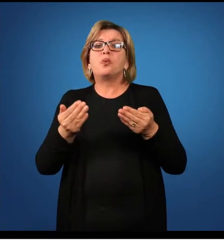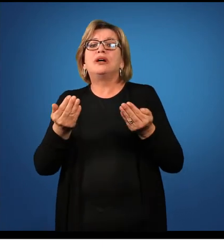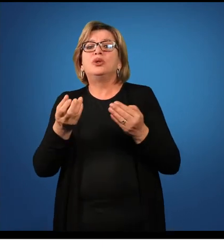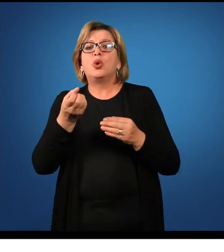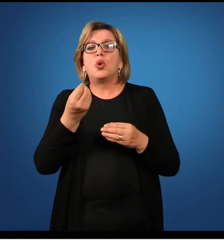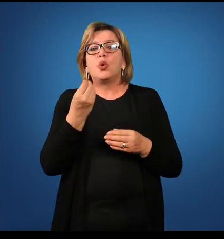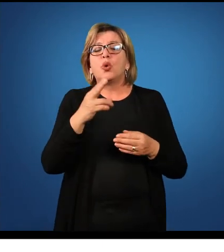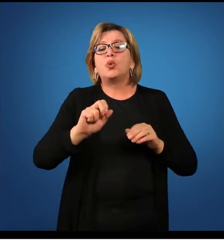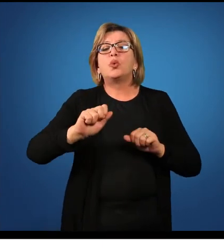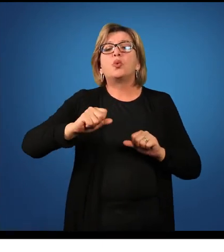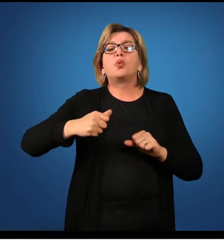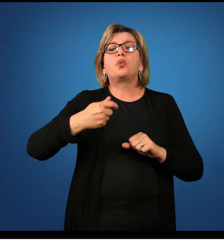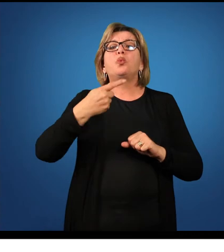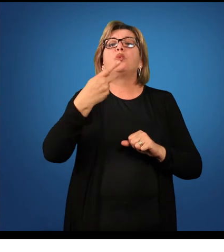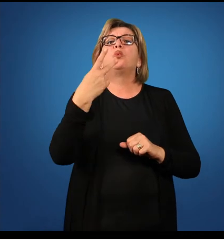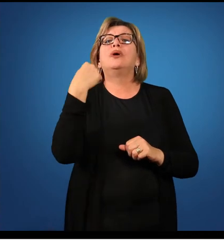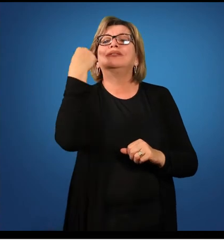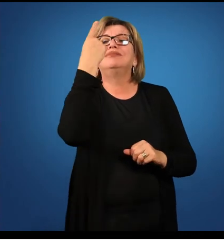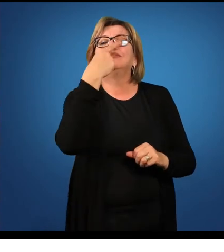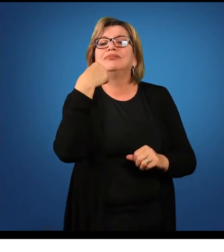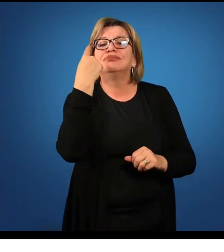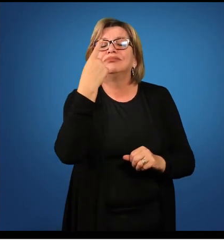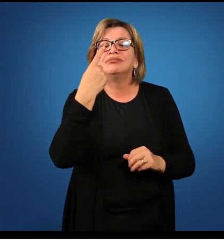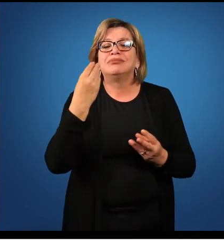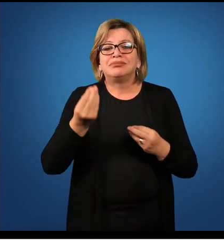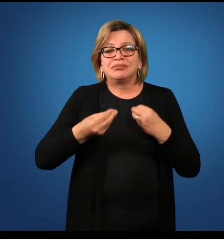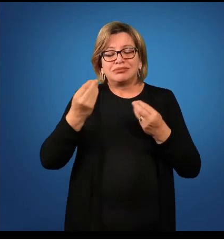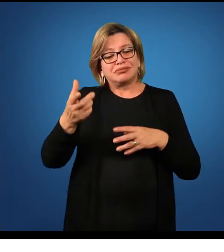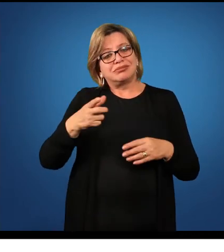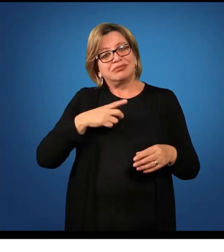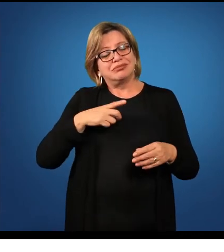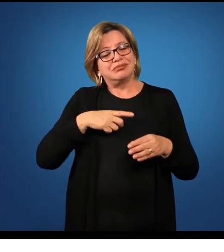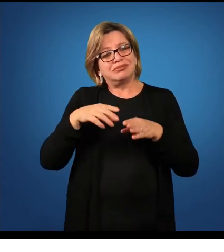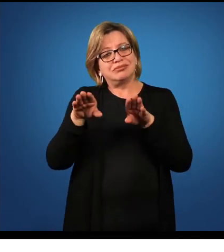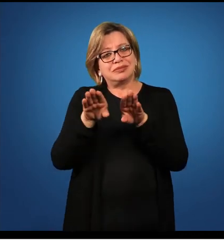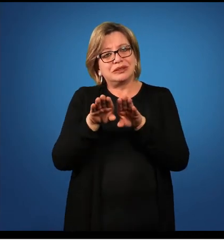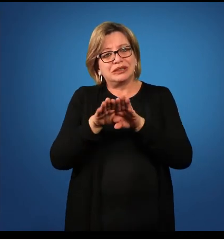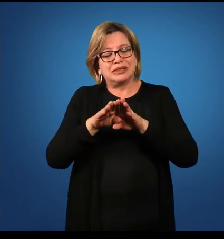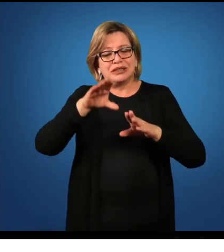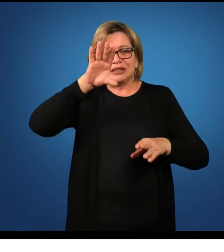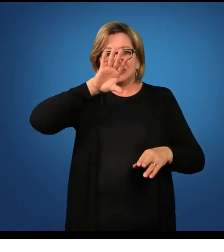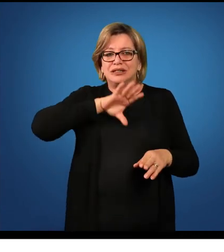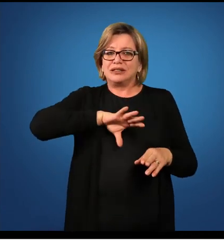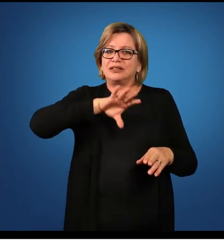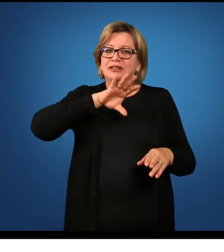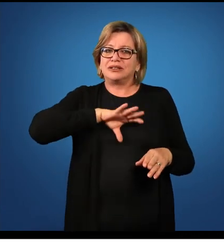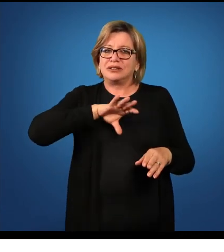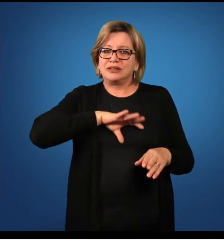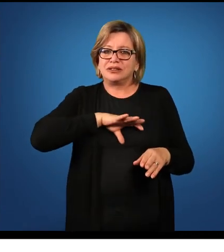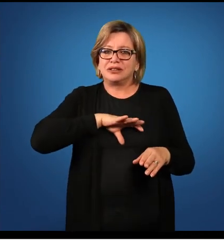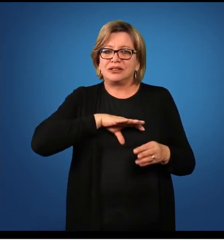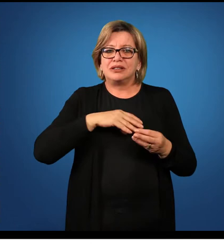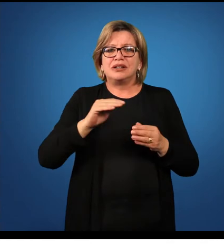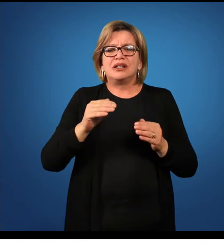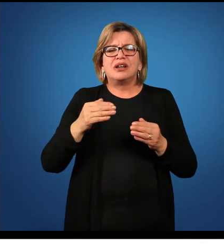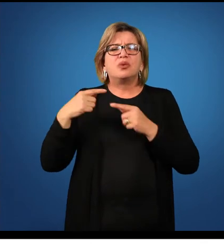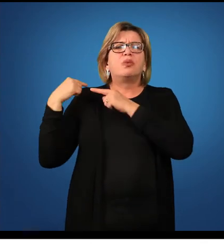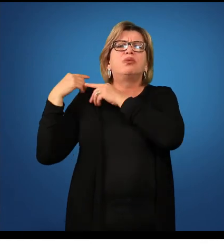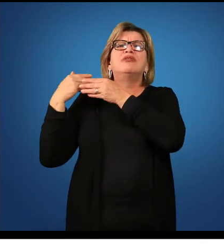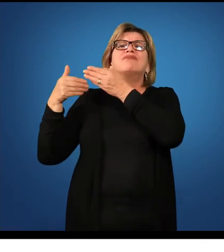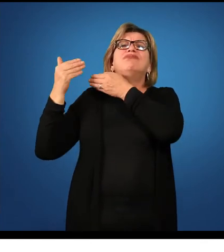quando é tempo, por quanto tempo. E ainda temos na língua portuguesa também o tempo desde quando?